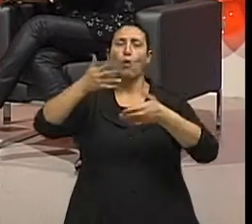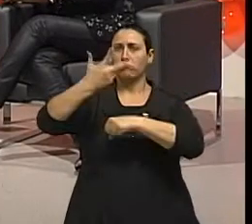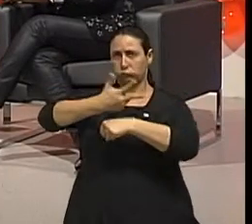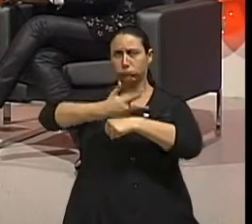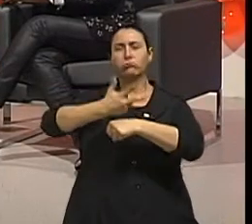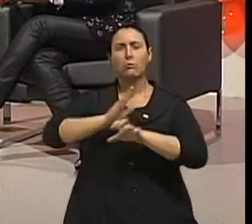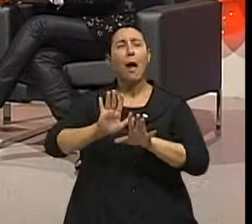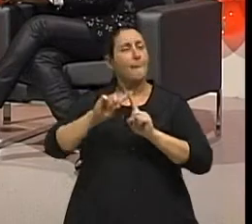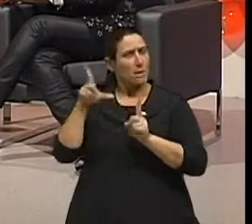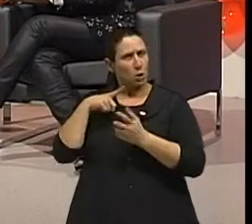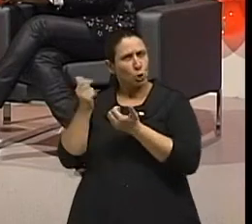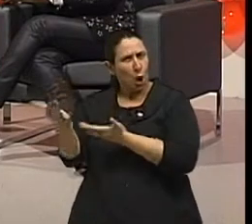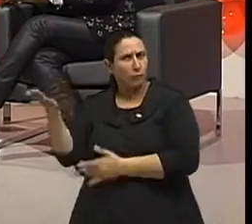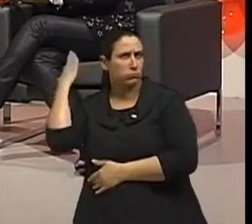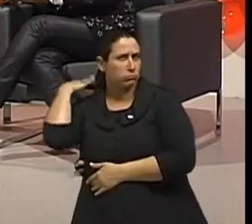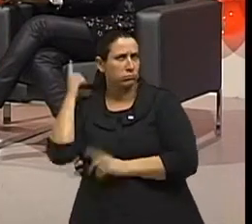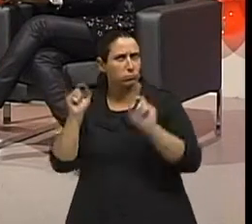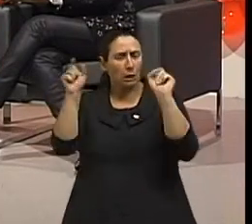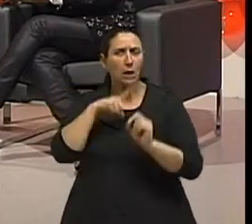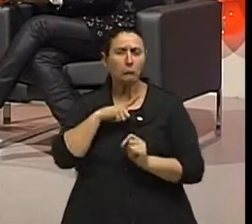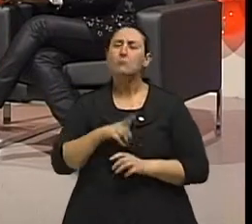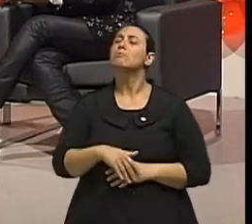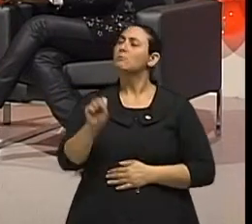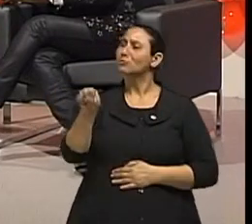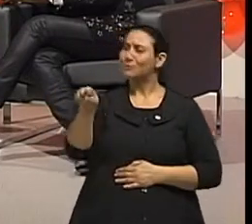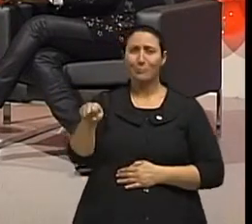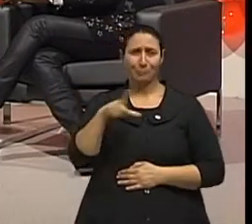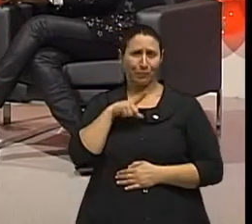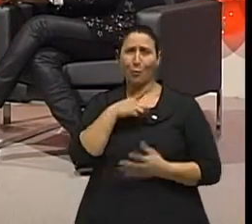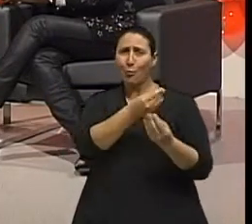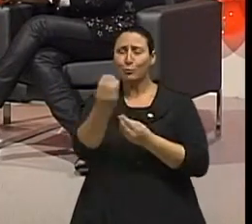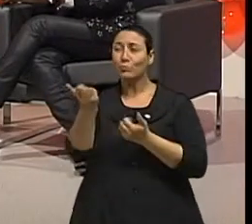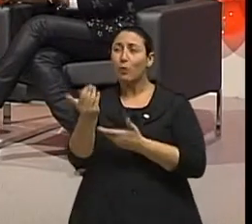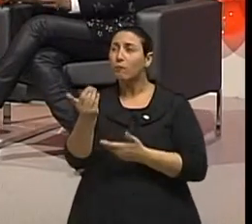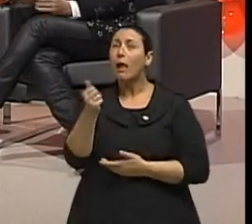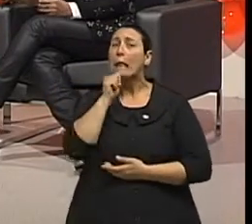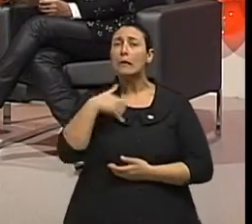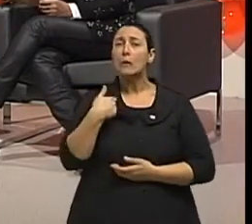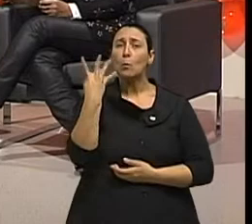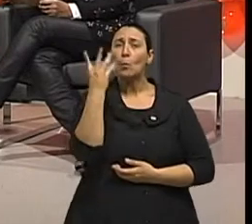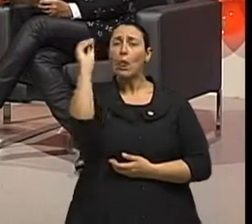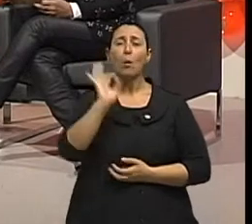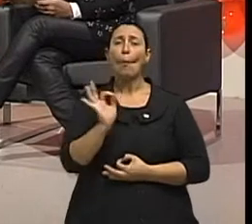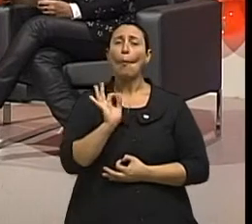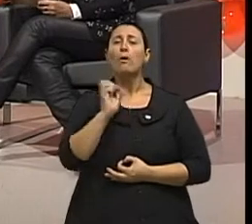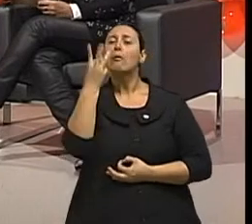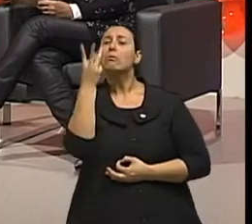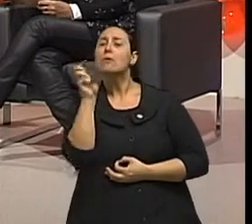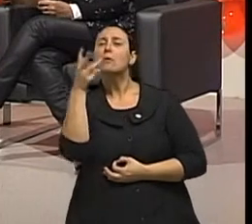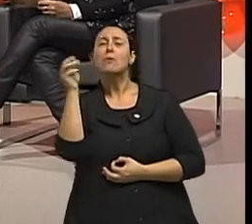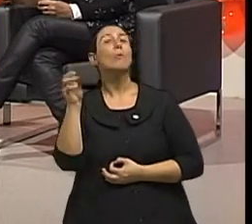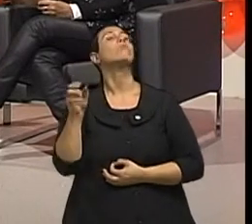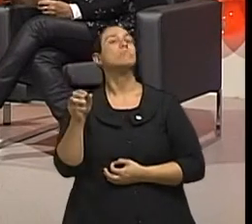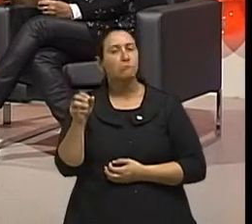mas tem jovens com câncer de pulmão? Tem. Eu tenho pacientes que não têm 40 anos de idade e já aparecem com câncer de pulmão. É uma coisa dramática. Cada